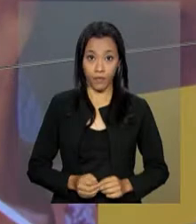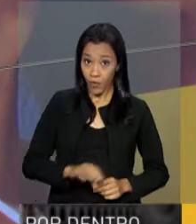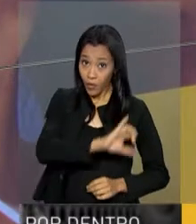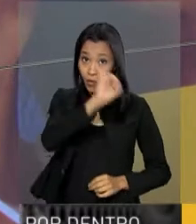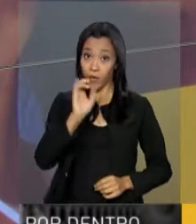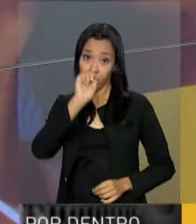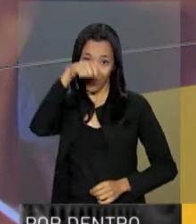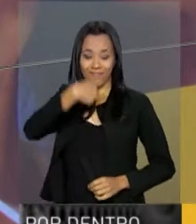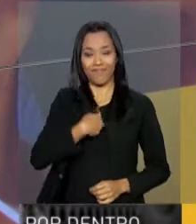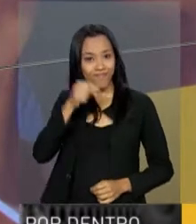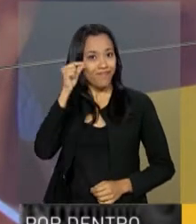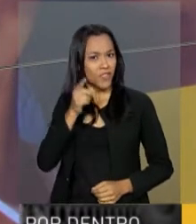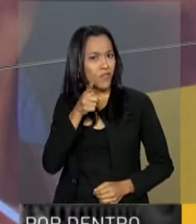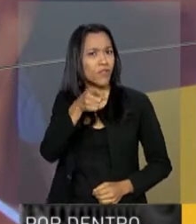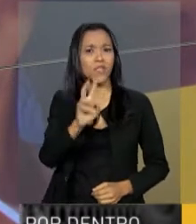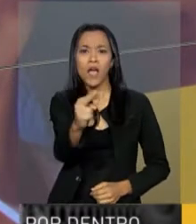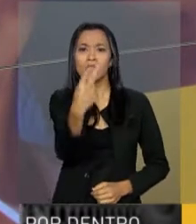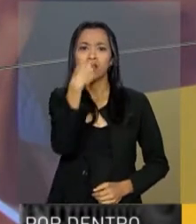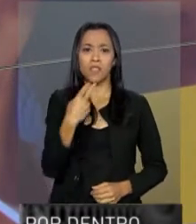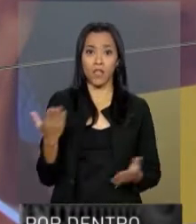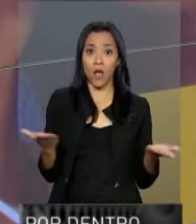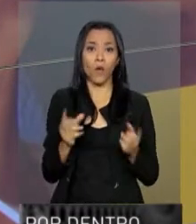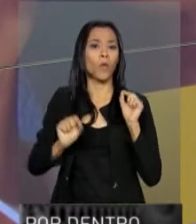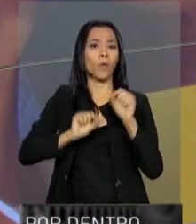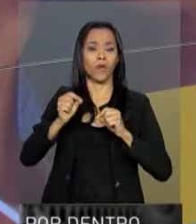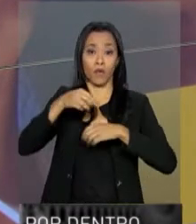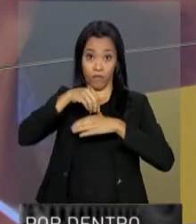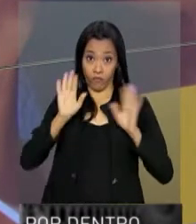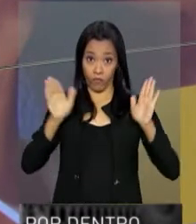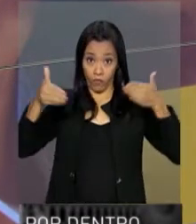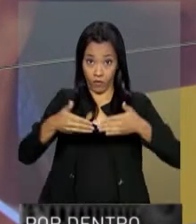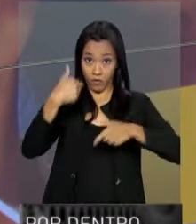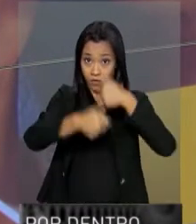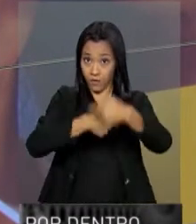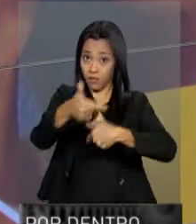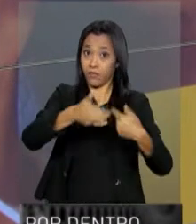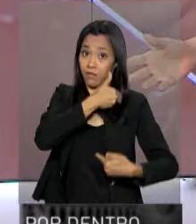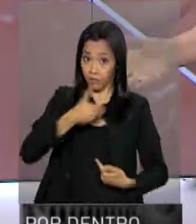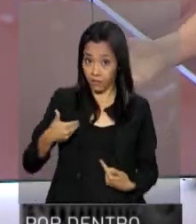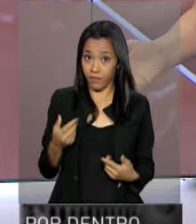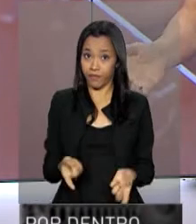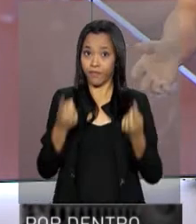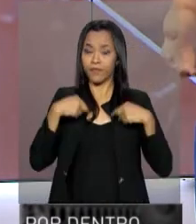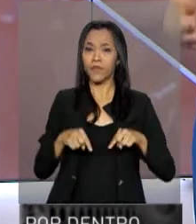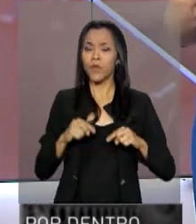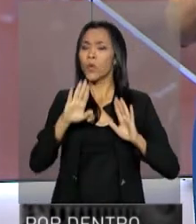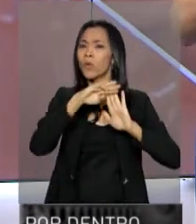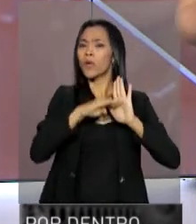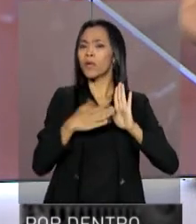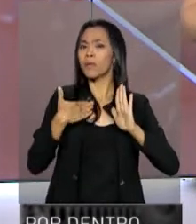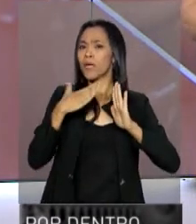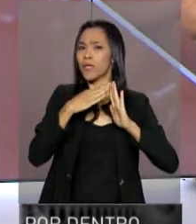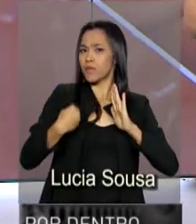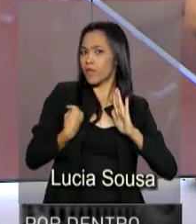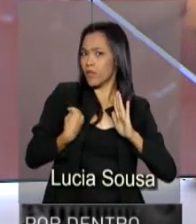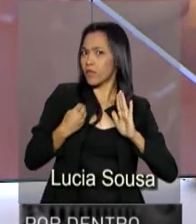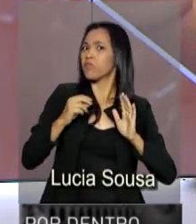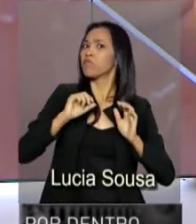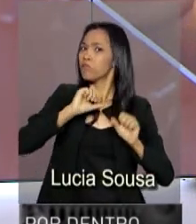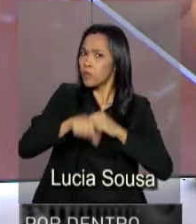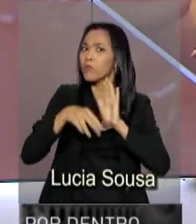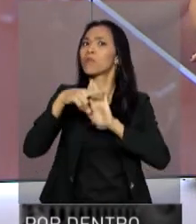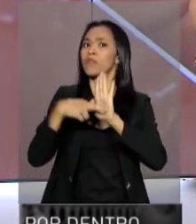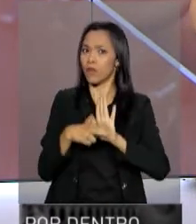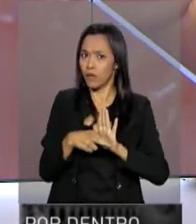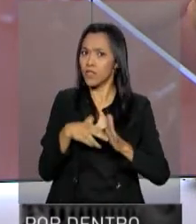Olá, sou Carla Vatier e você acompanha a partir de agora o programa Por Dentro do Governo. O Minha Casa Minha Vida mudou e agora pode